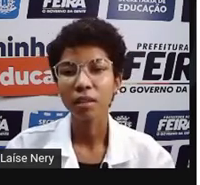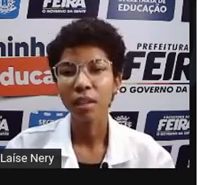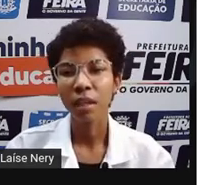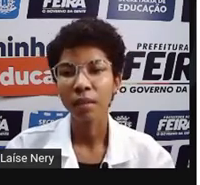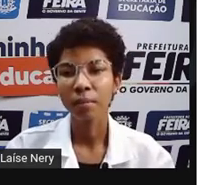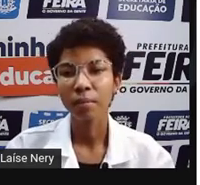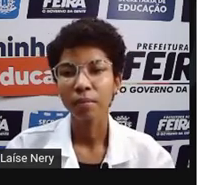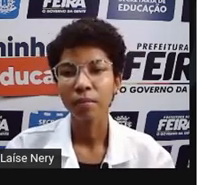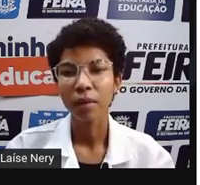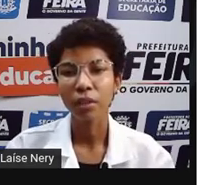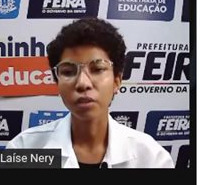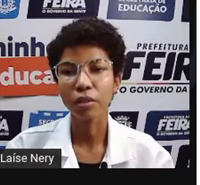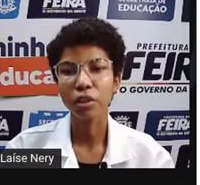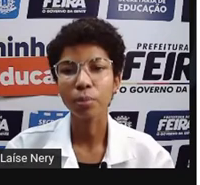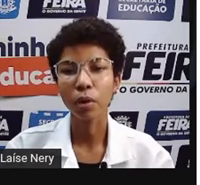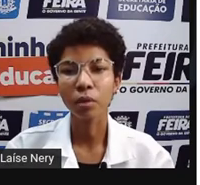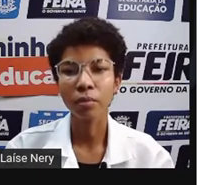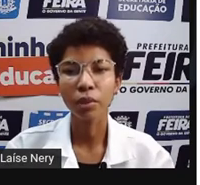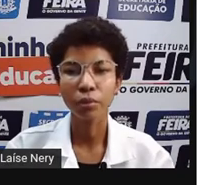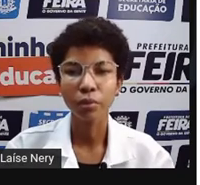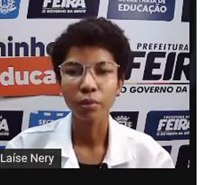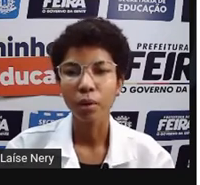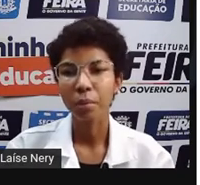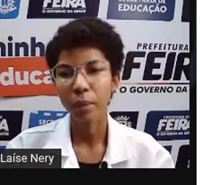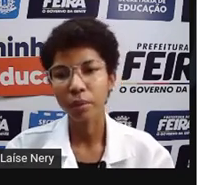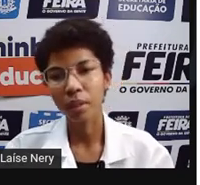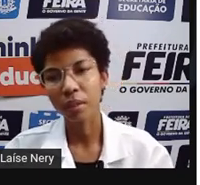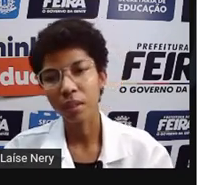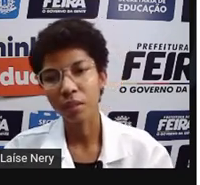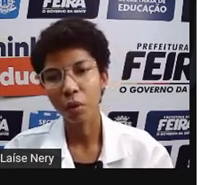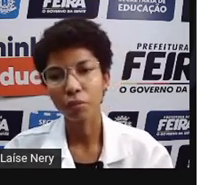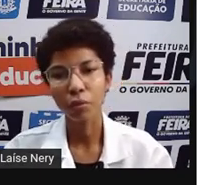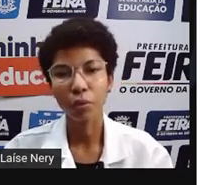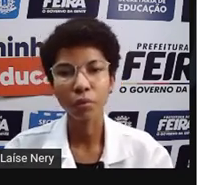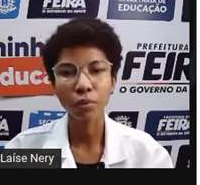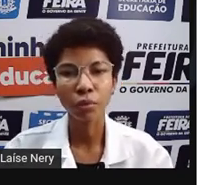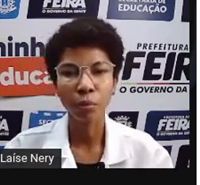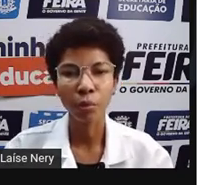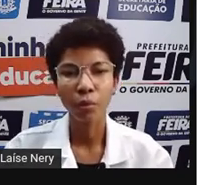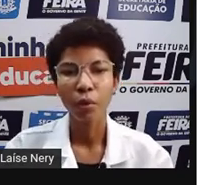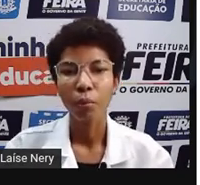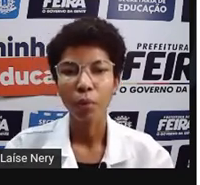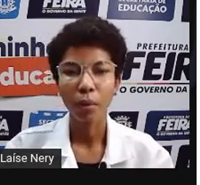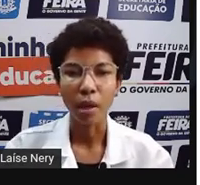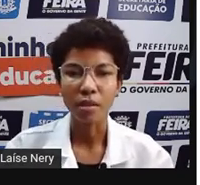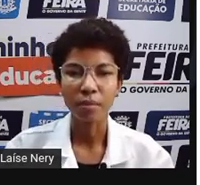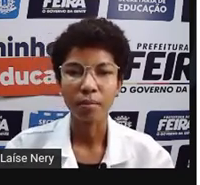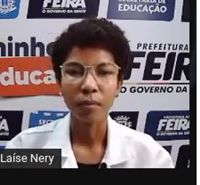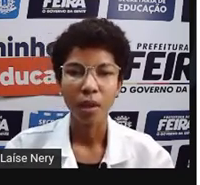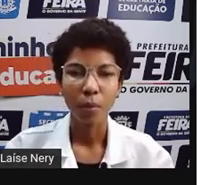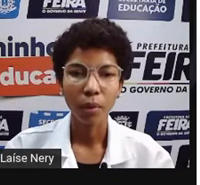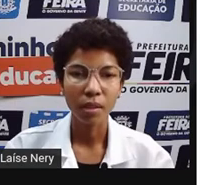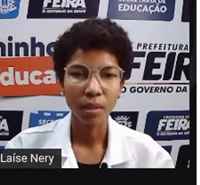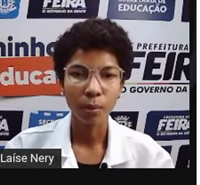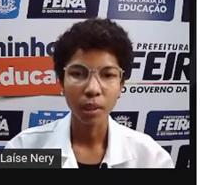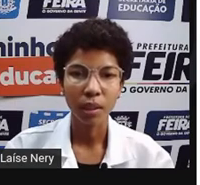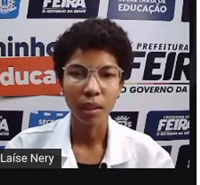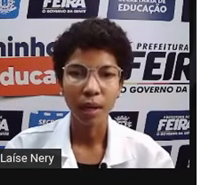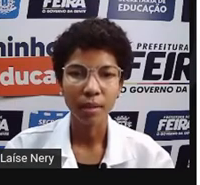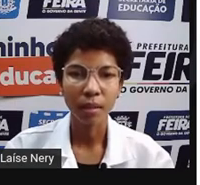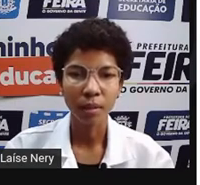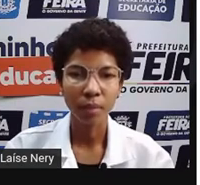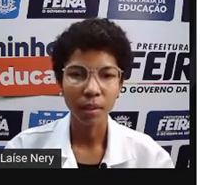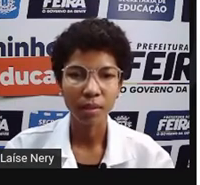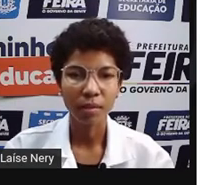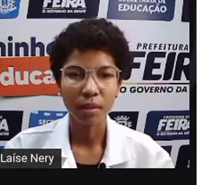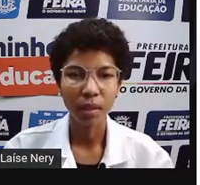você vai ter vai dividir por mil para poder ter qual foi o consumo por mês. Por exemplo, aqui